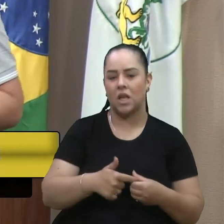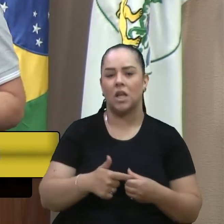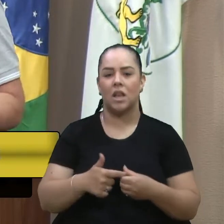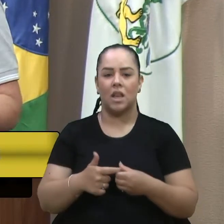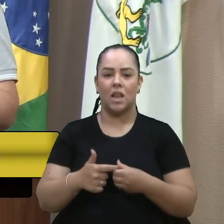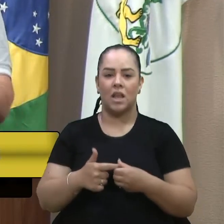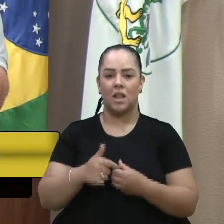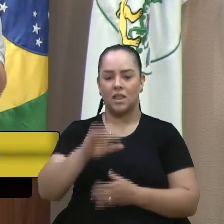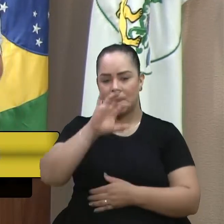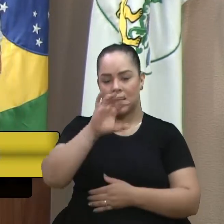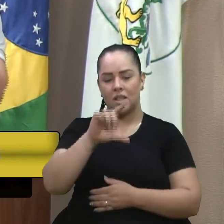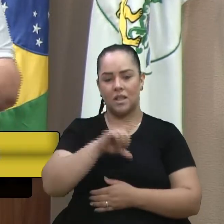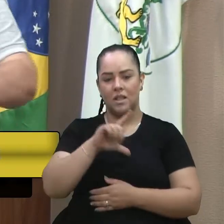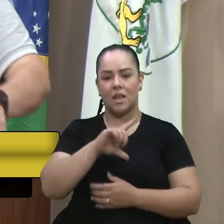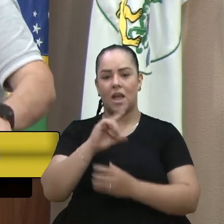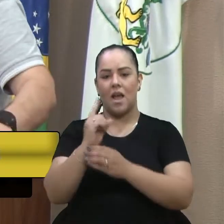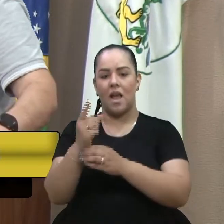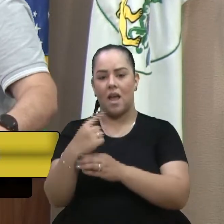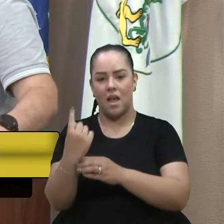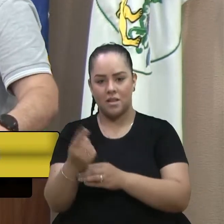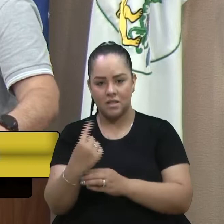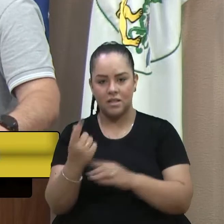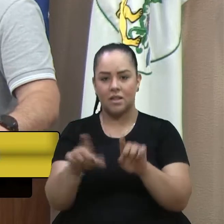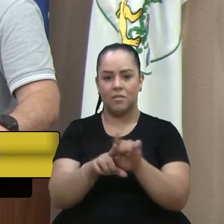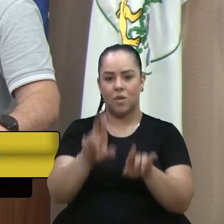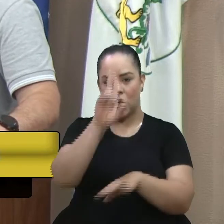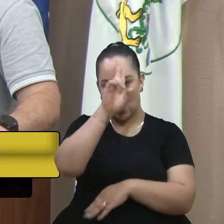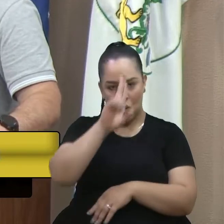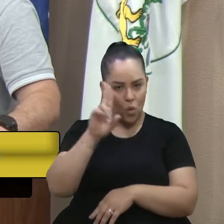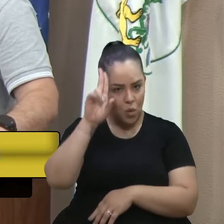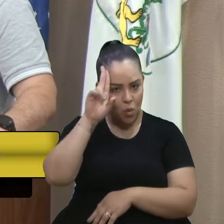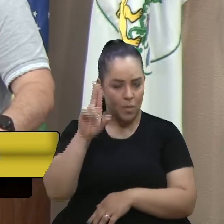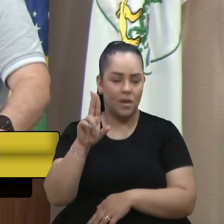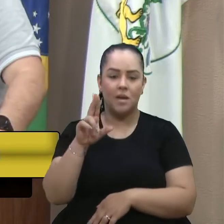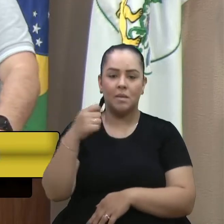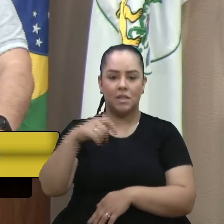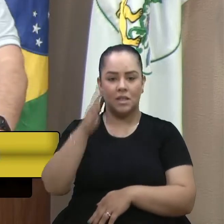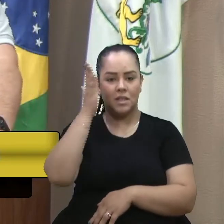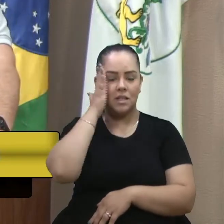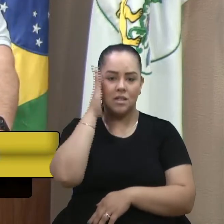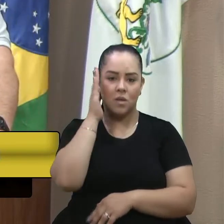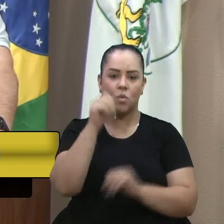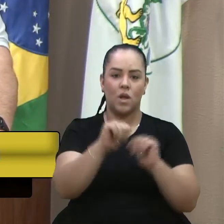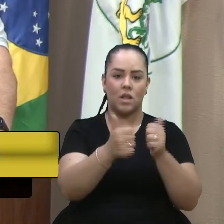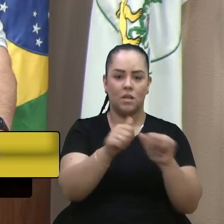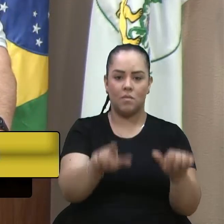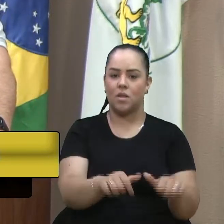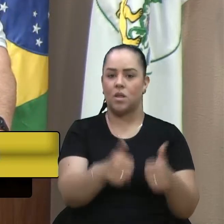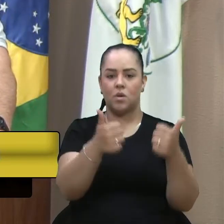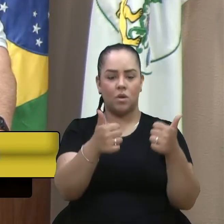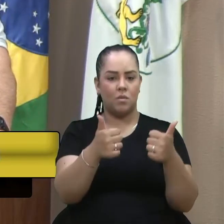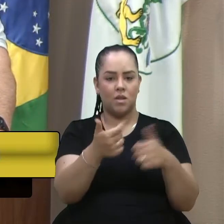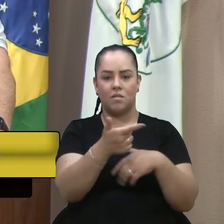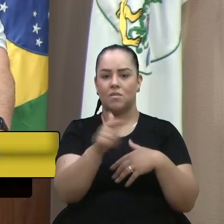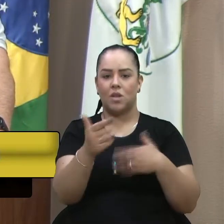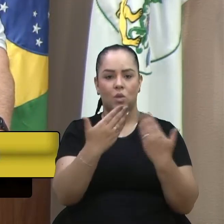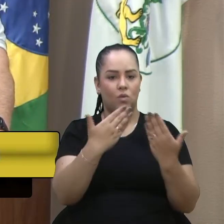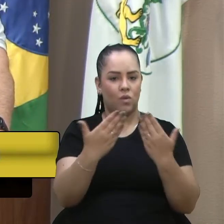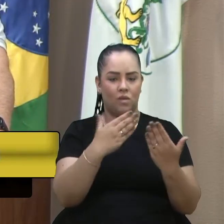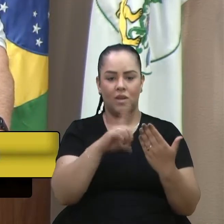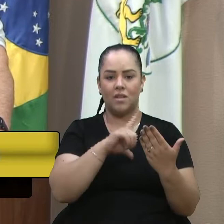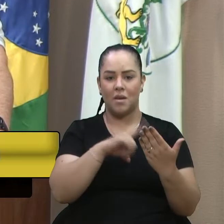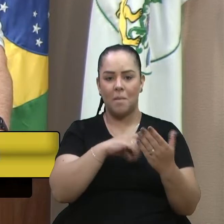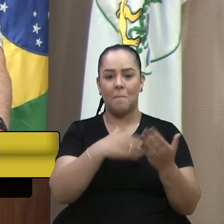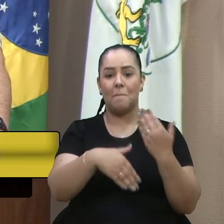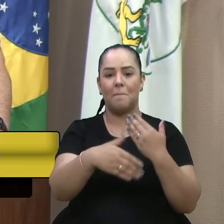todo mundo merece e precisa ter essa qualificação que vai gerar sem dúvida nenhuma engajamento comunitário acho que o